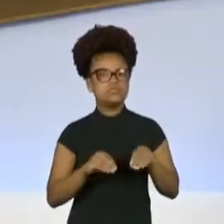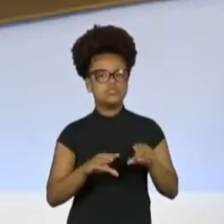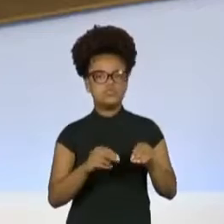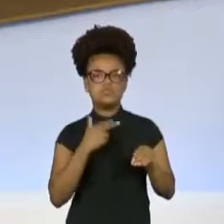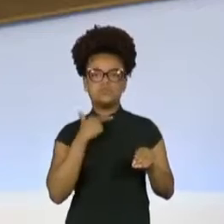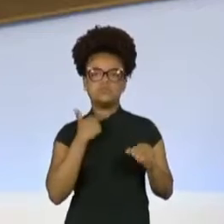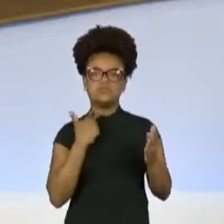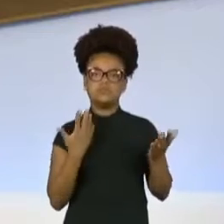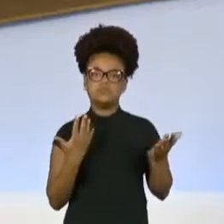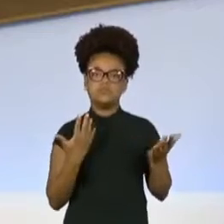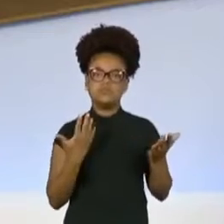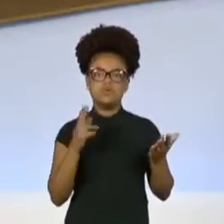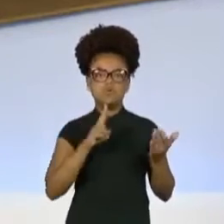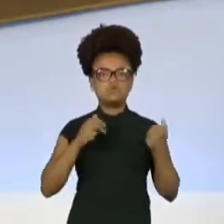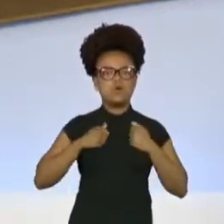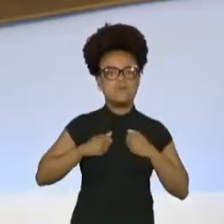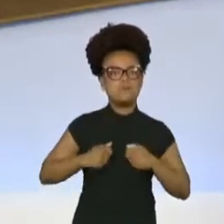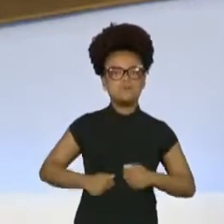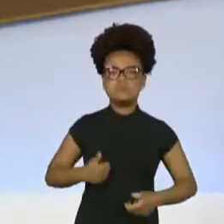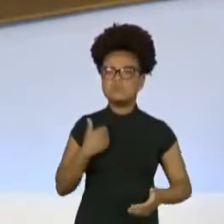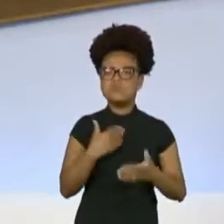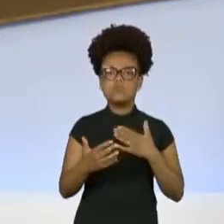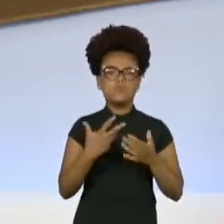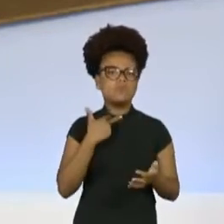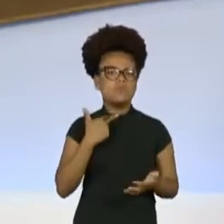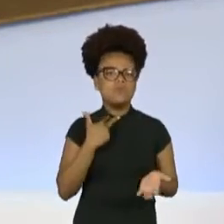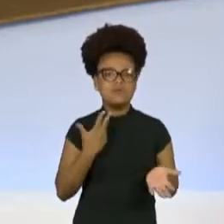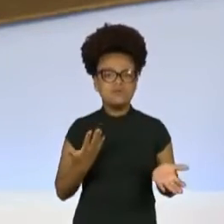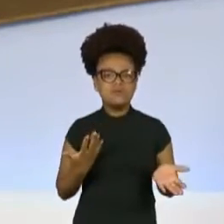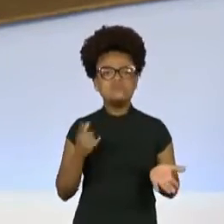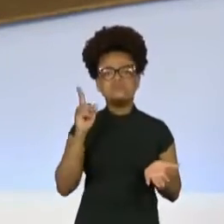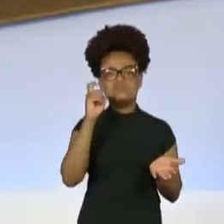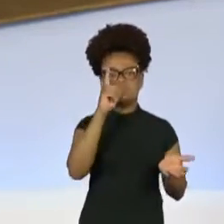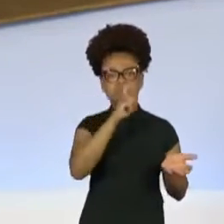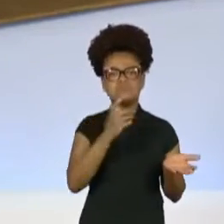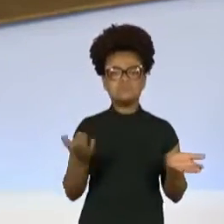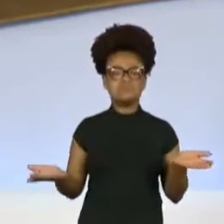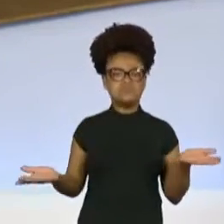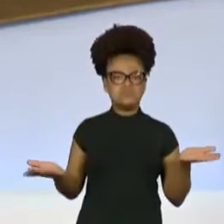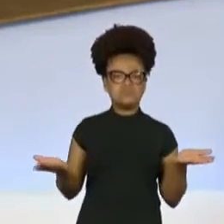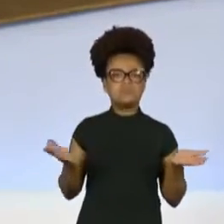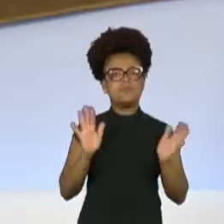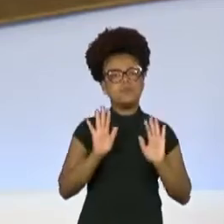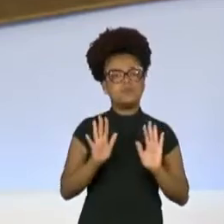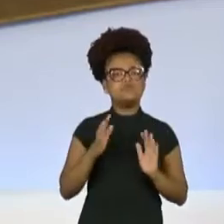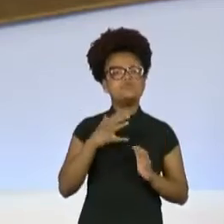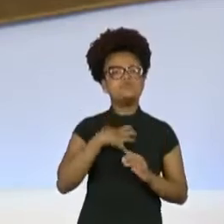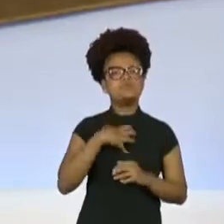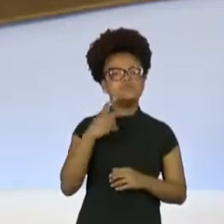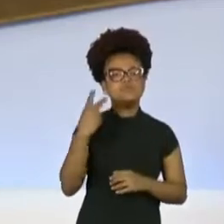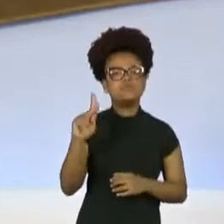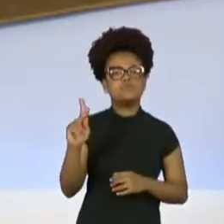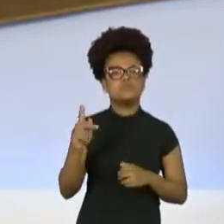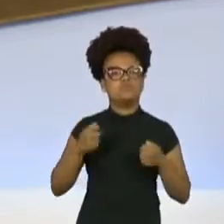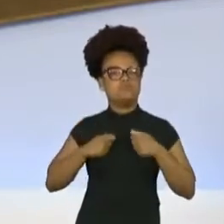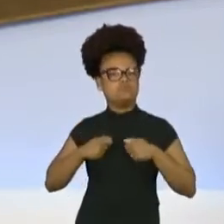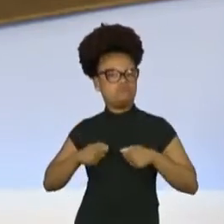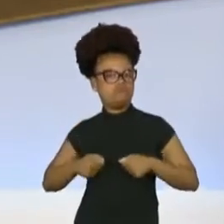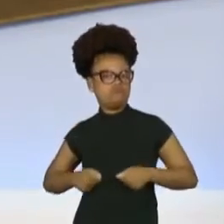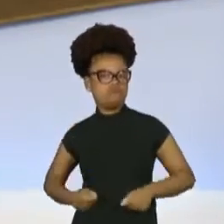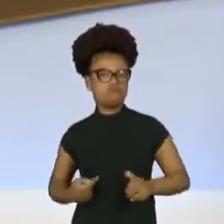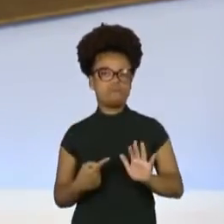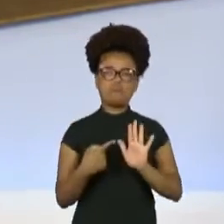Esperando o respeito em relação à nossa escolha. Então, a forma como você se vestia, por exemplo, e se apresentava, ela foi